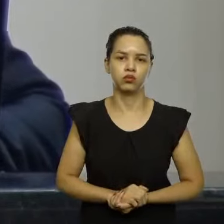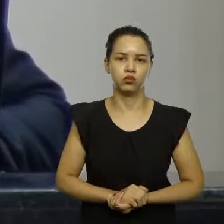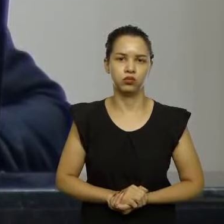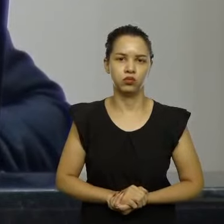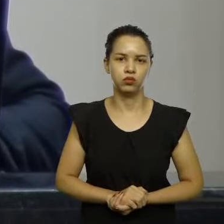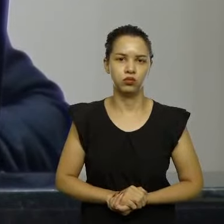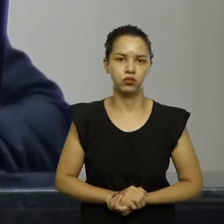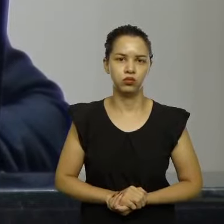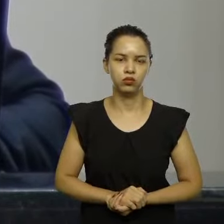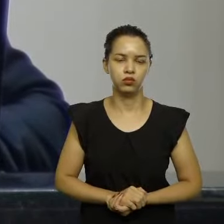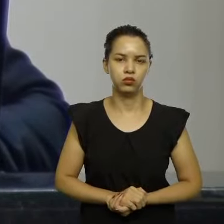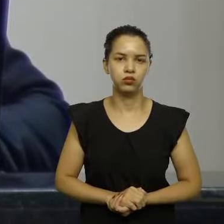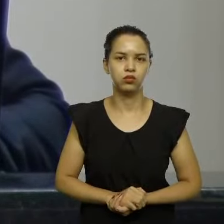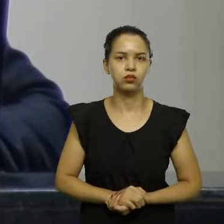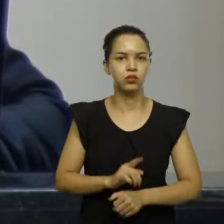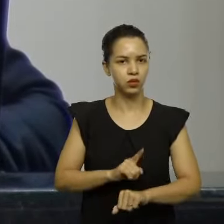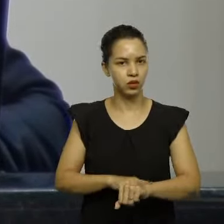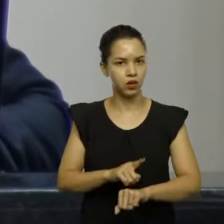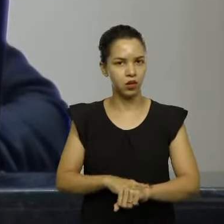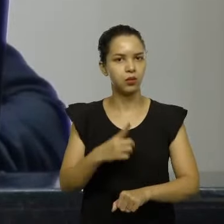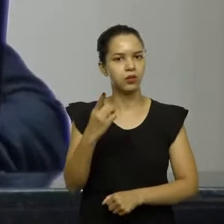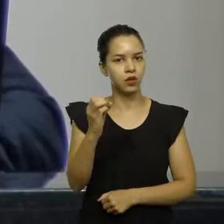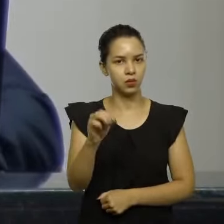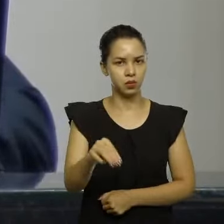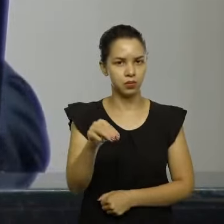A excelência tem a palavra por 10 minutos.